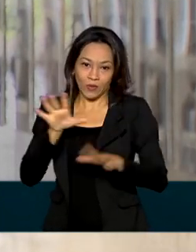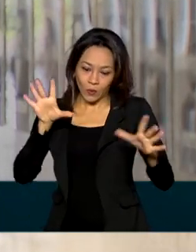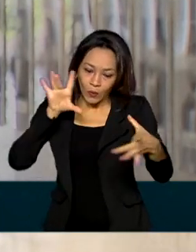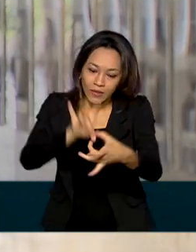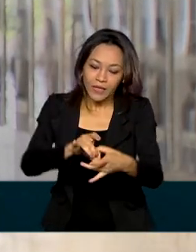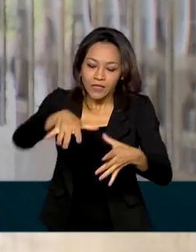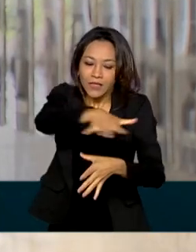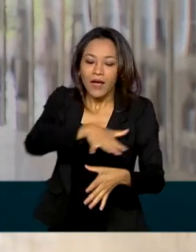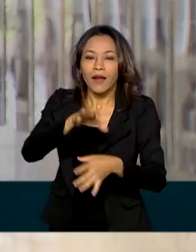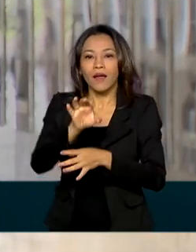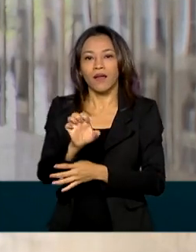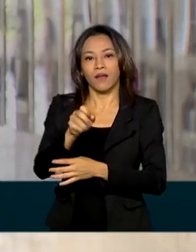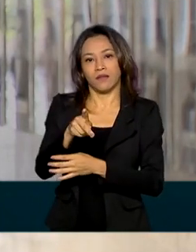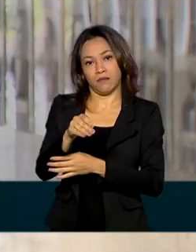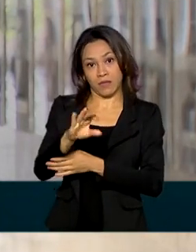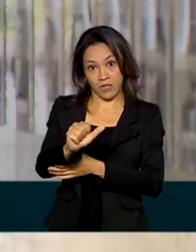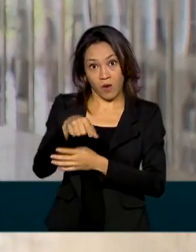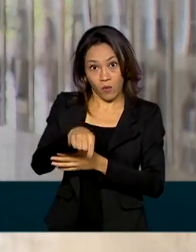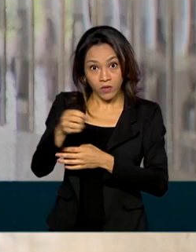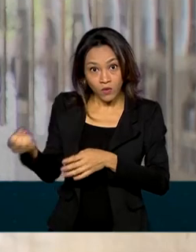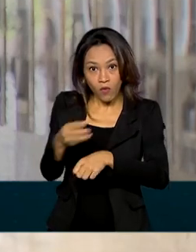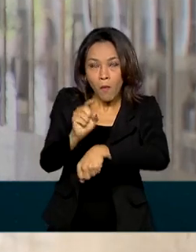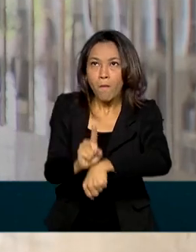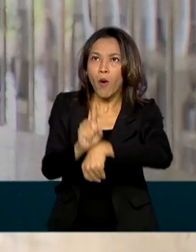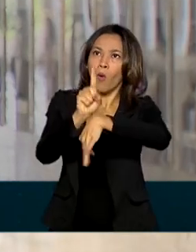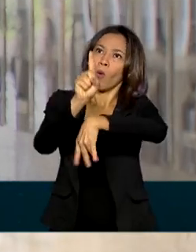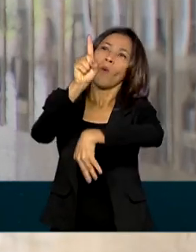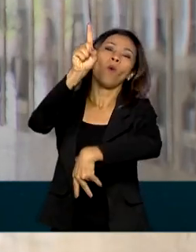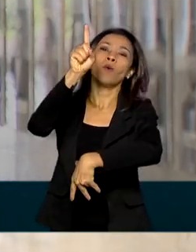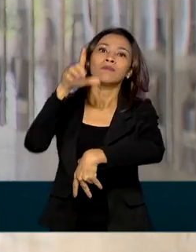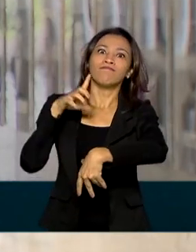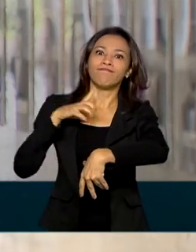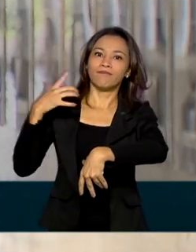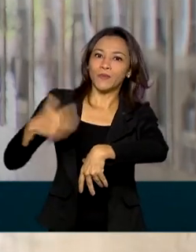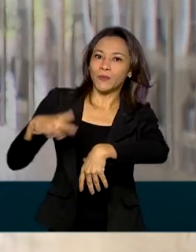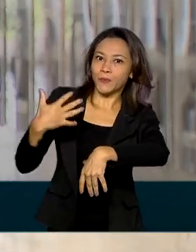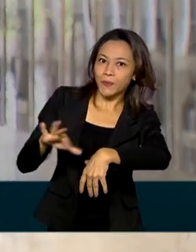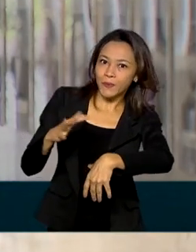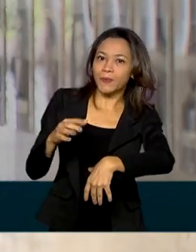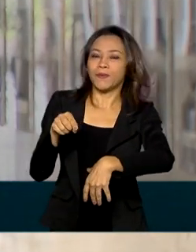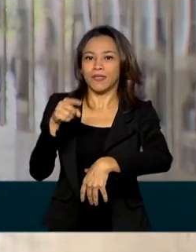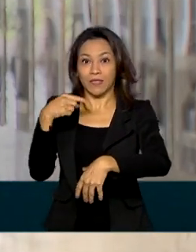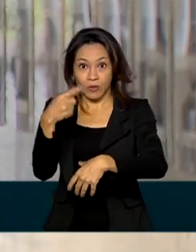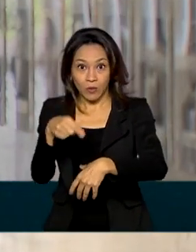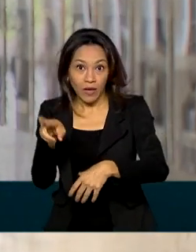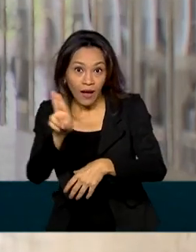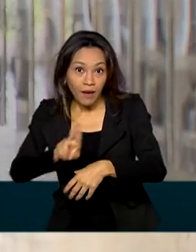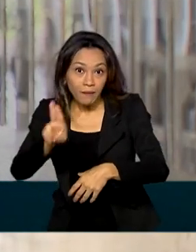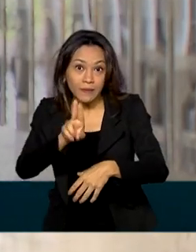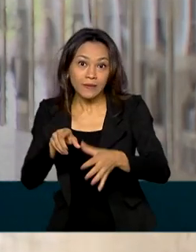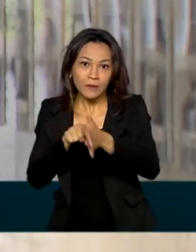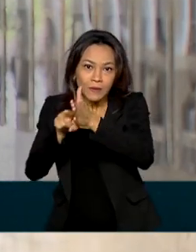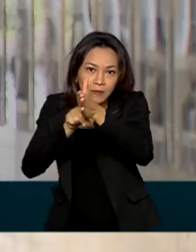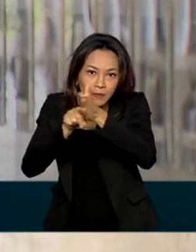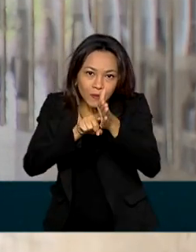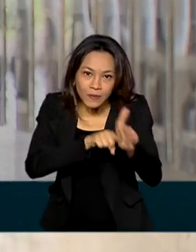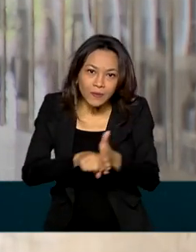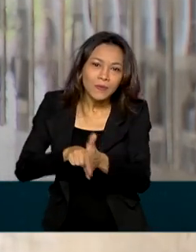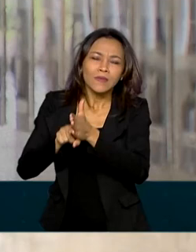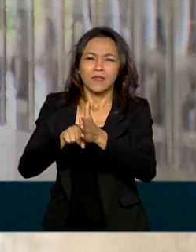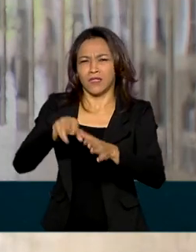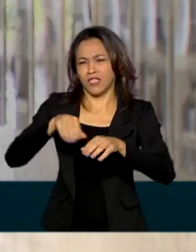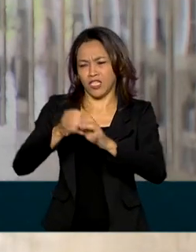Com o novo lançamento, o Brasil se qualifica nas pesquisas relacionadas ao geoespaço, geofísica espacial e no campo das